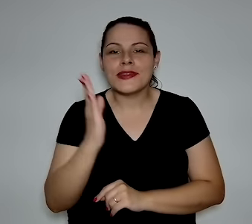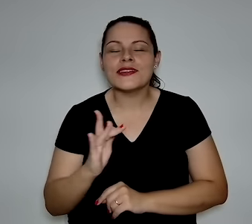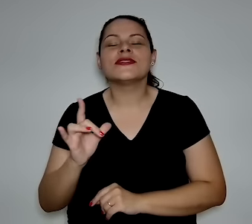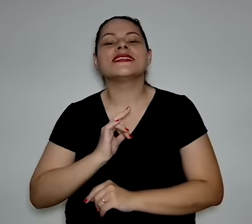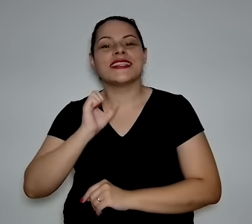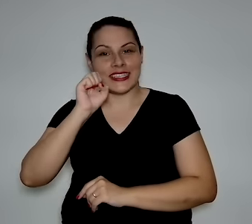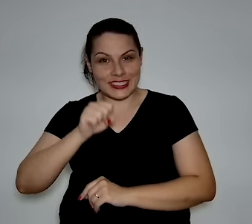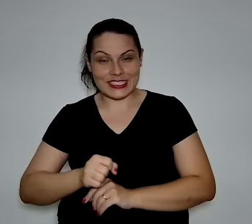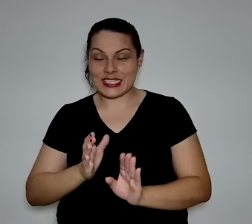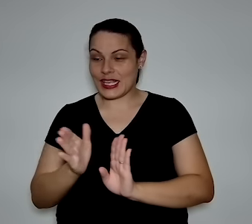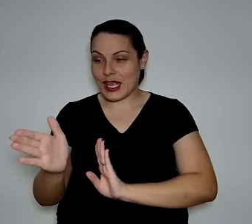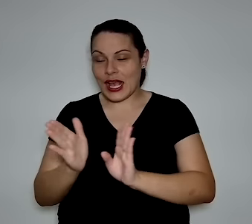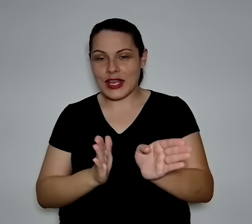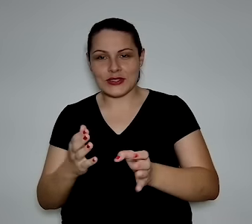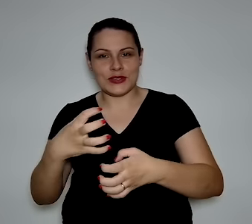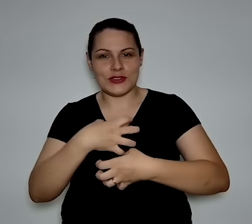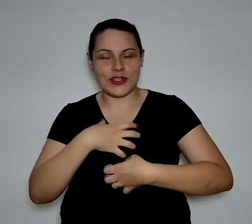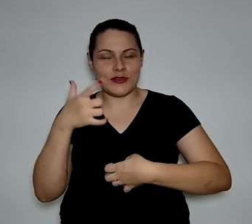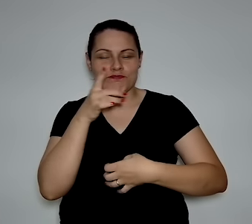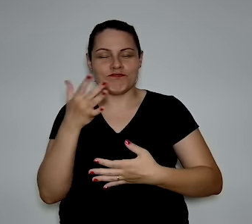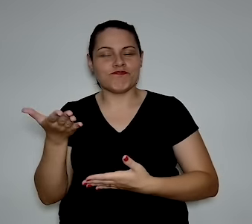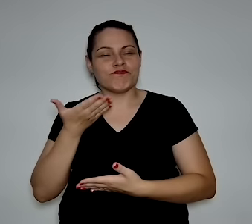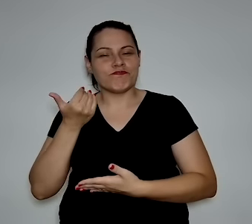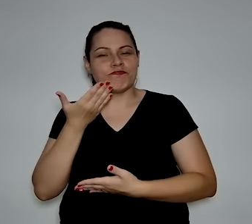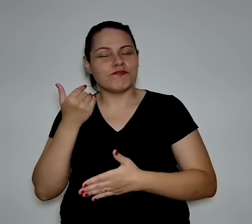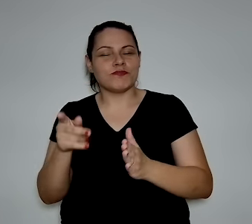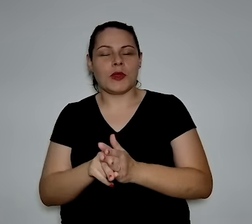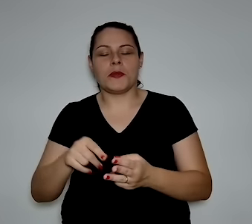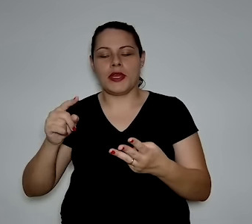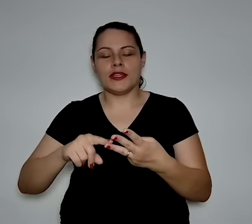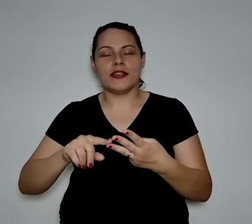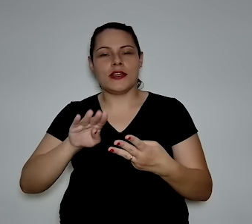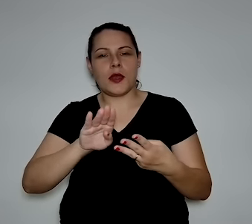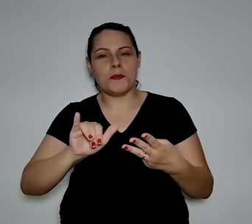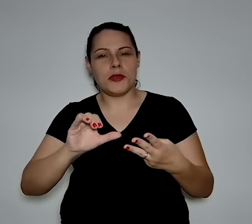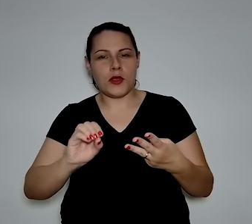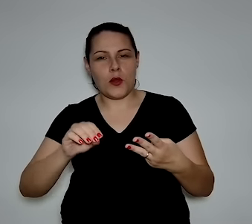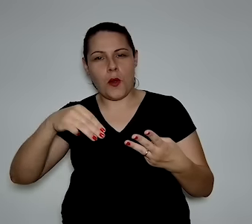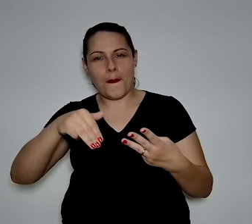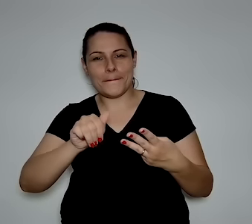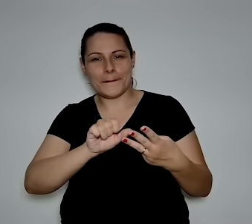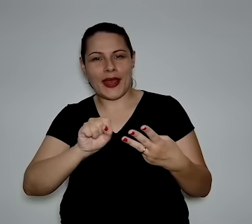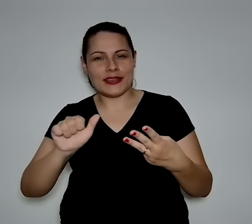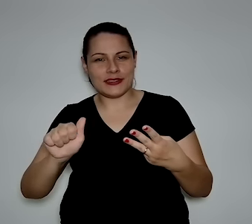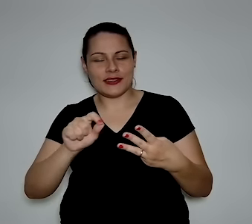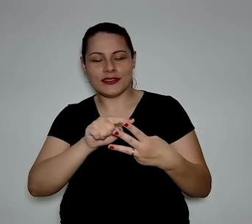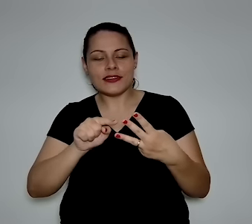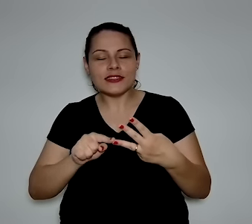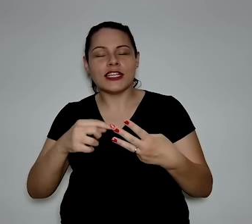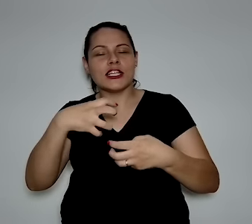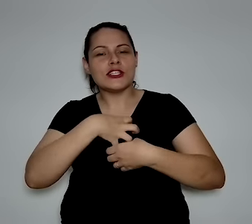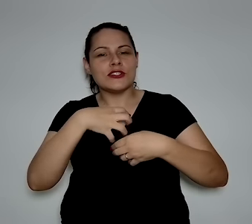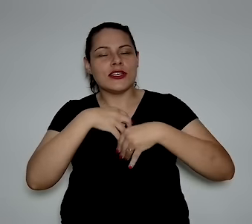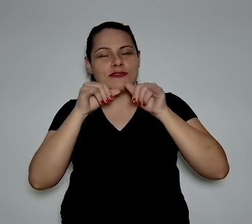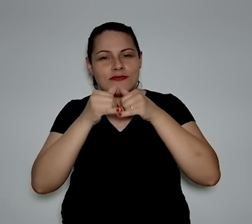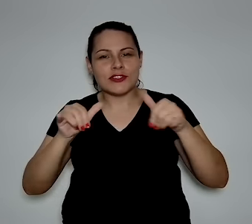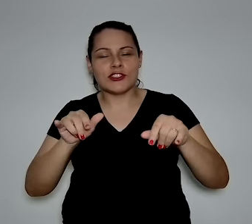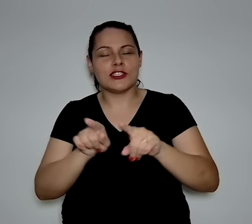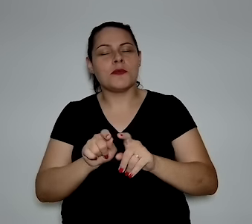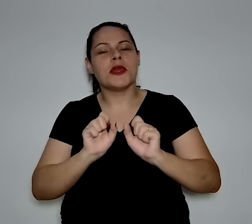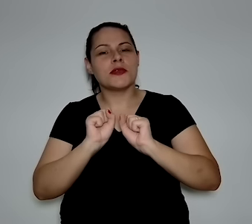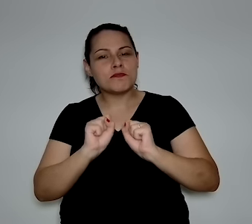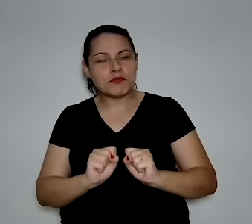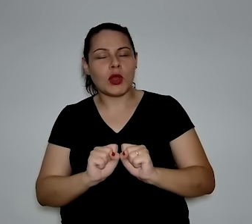tem as duas fontes, posso citar a terceira, que é a biomassa, nós temos essas três